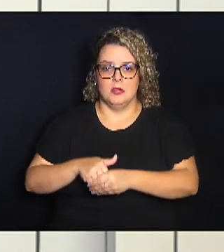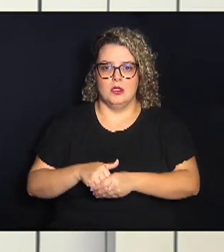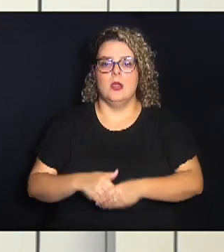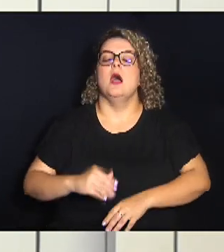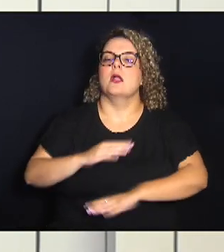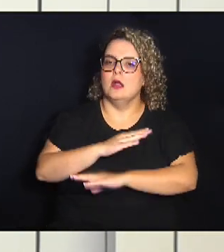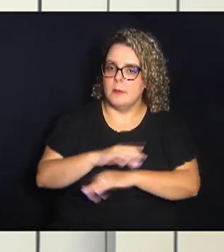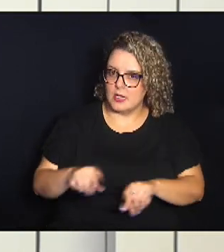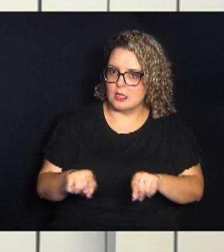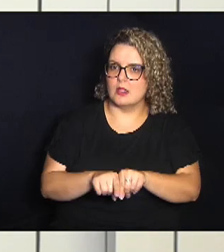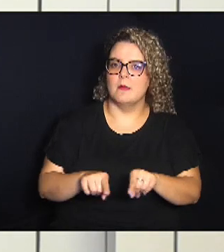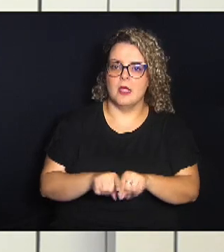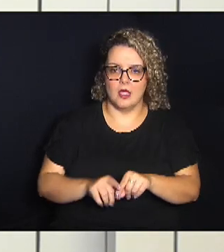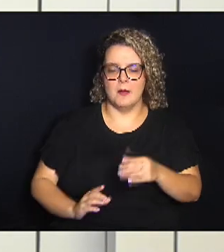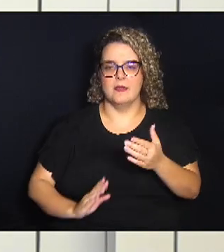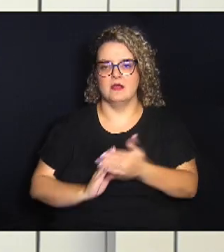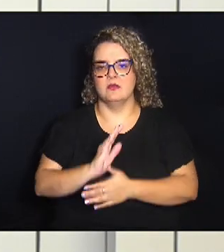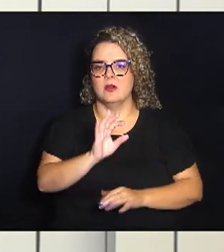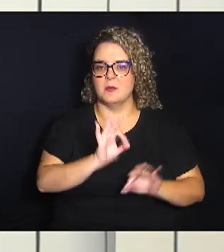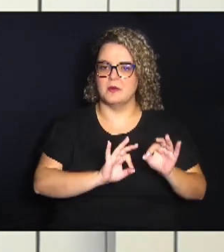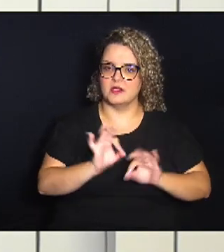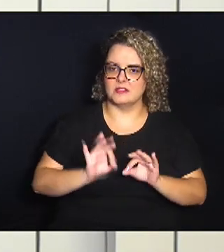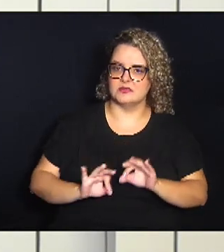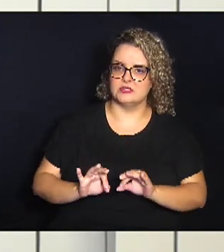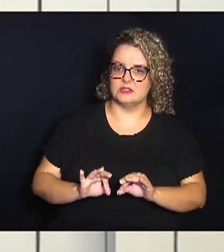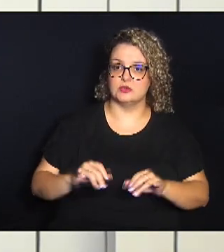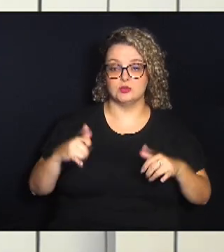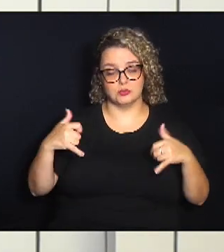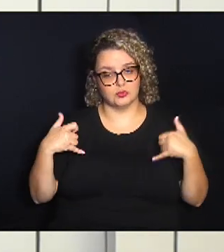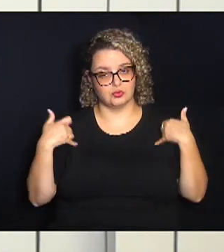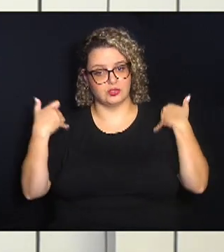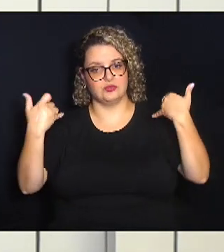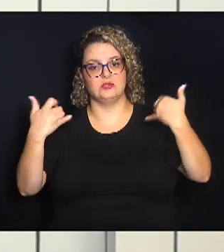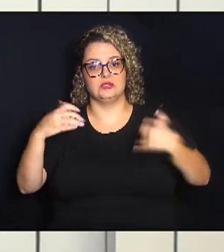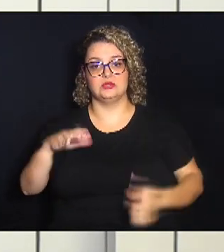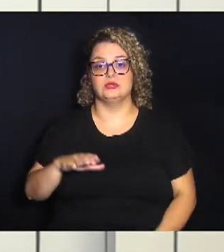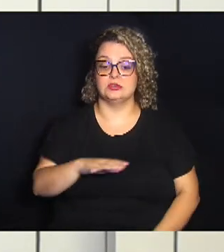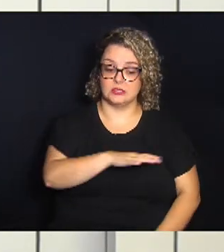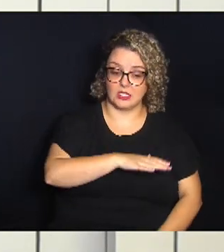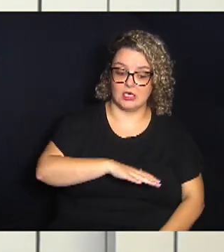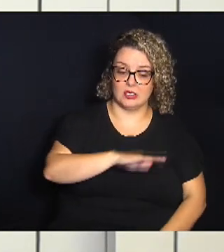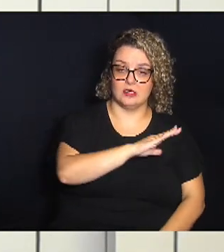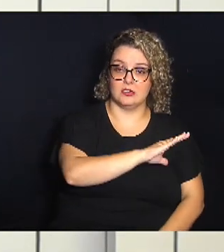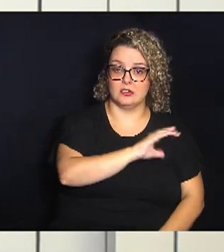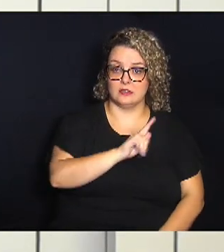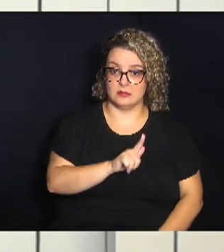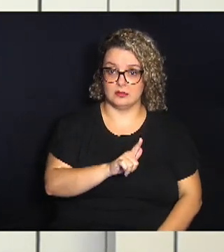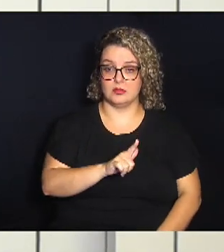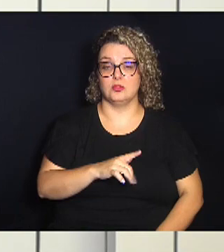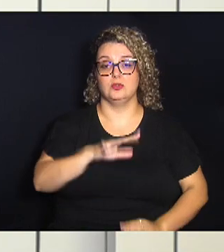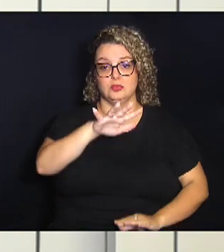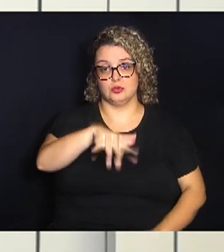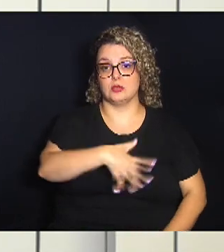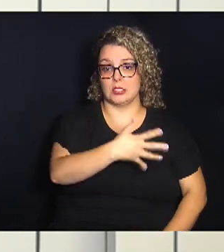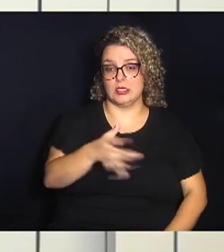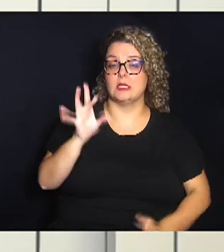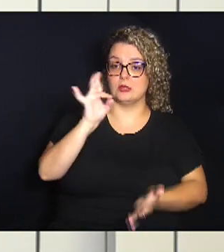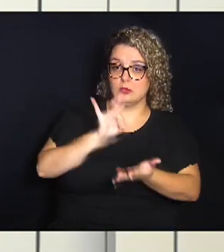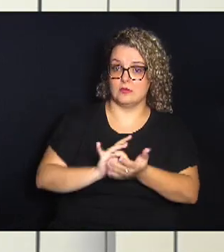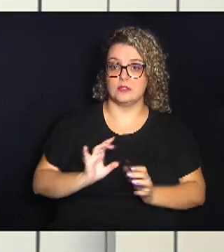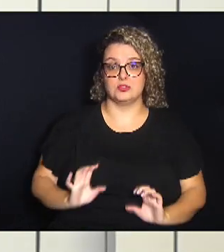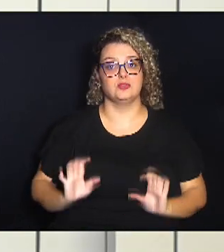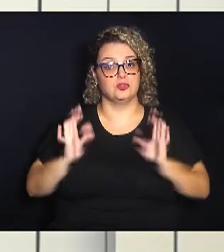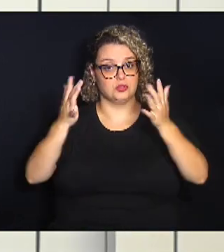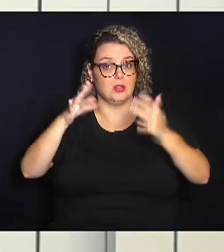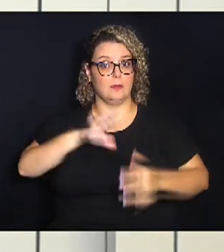aprovou o projeto que institui o aniversário do Distrito do Campo Grande no calendário oficial de eventos aqui do